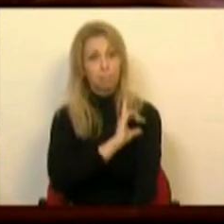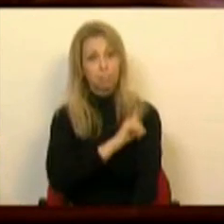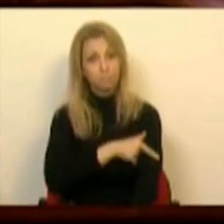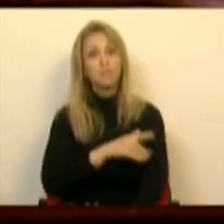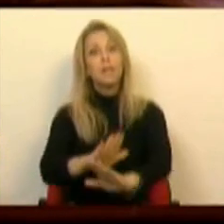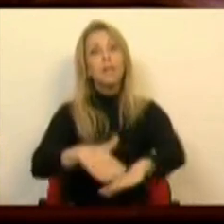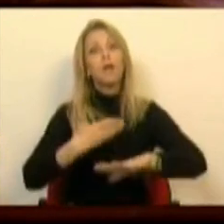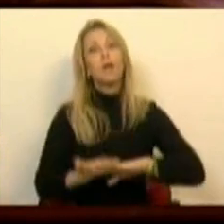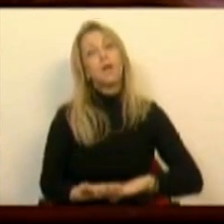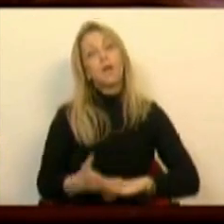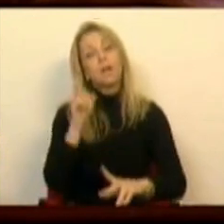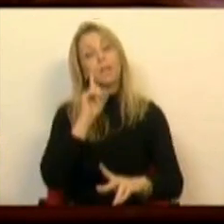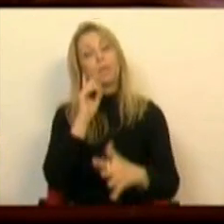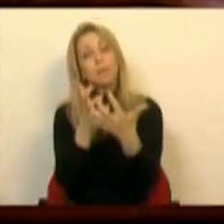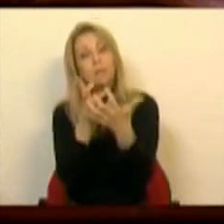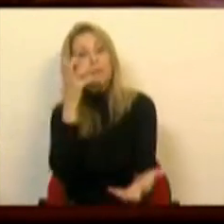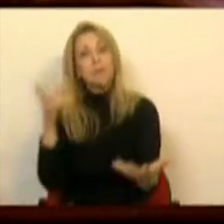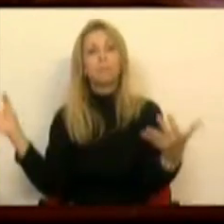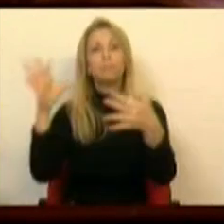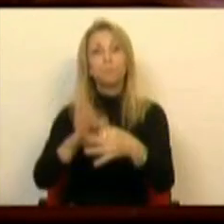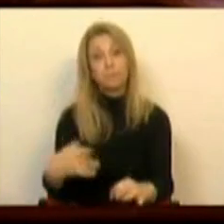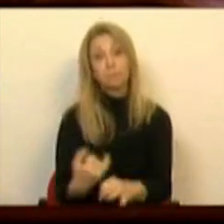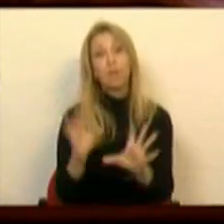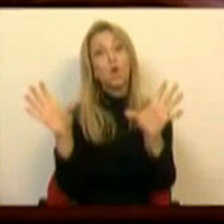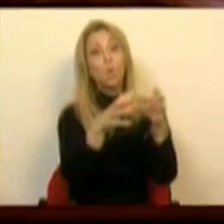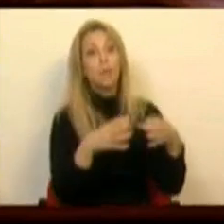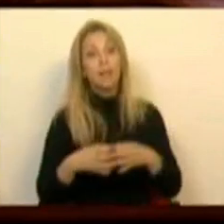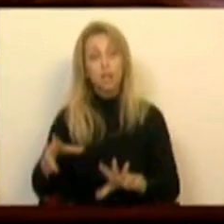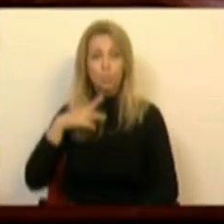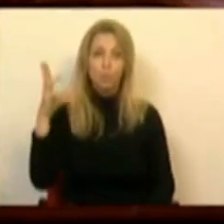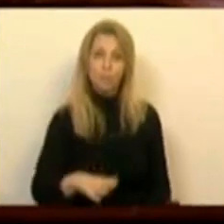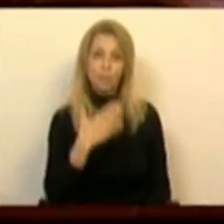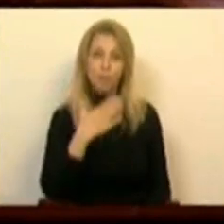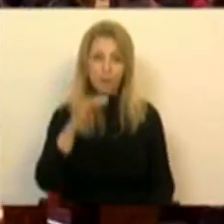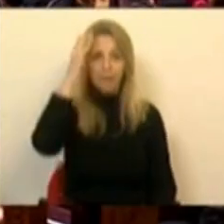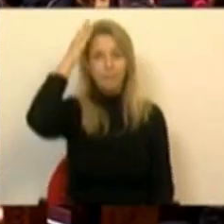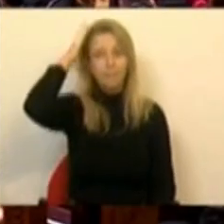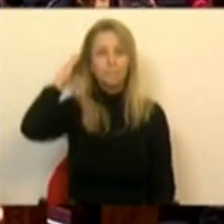e reforço da sua relevância ao serviço das comunidades portuguesas. Muito obrigada.